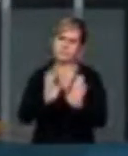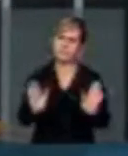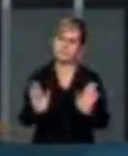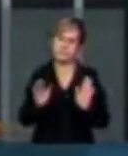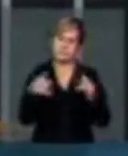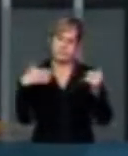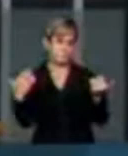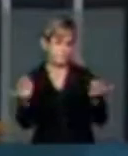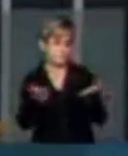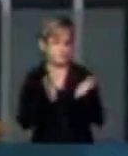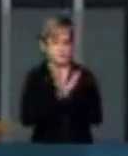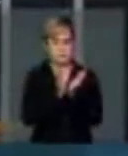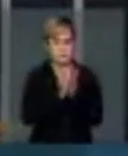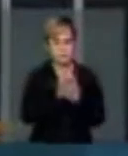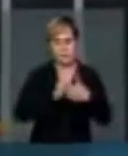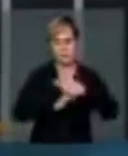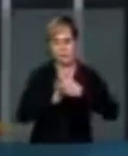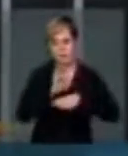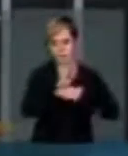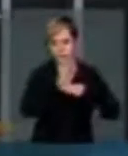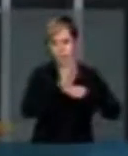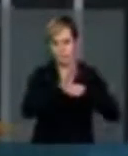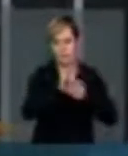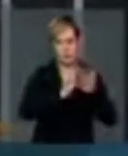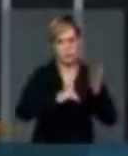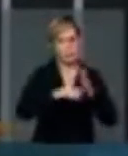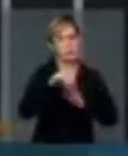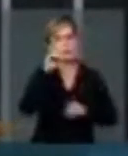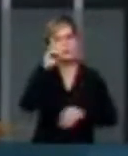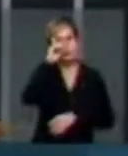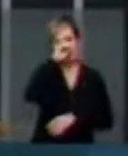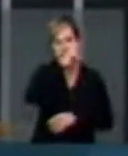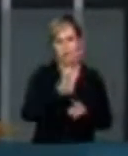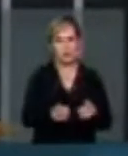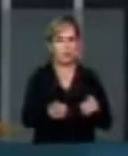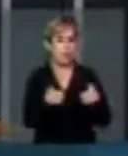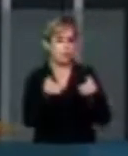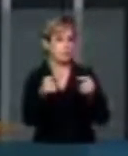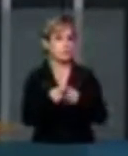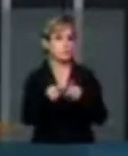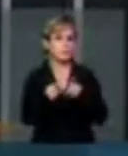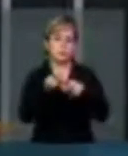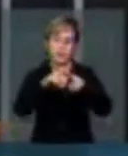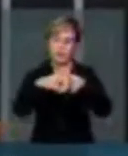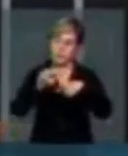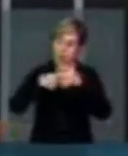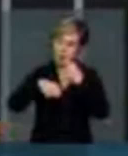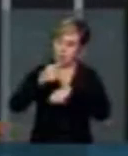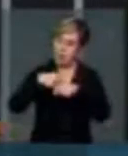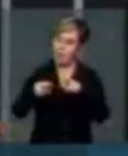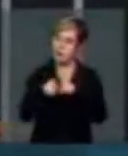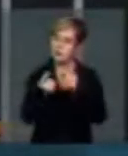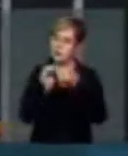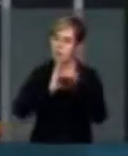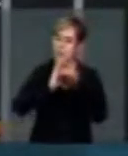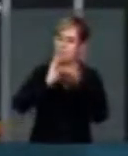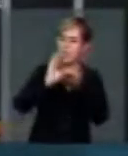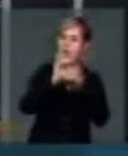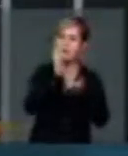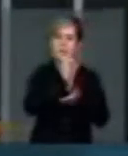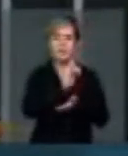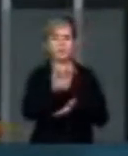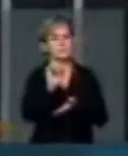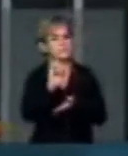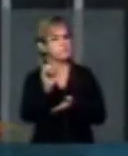Enquanto isso, as patrocinadoras, todas em dificuldades econômicas por diversos fatores ligados ao mercado, deixaram de repassar completamente as suas